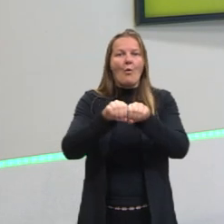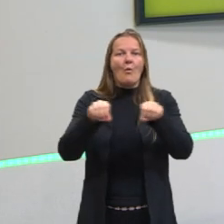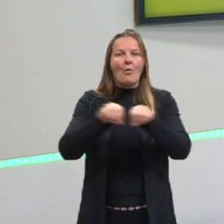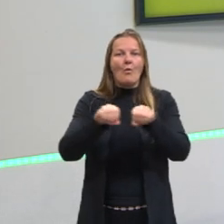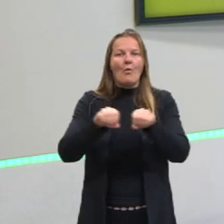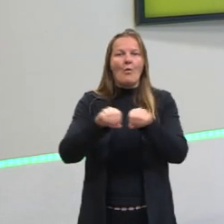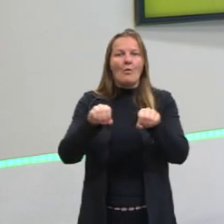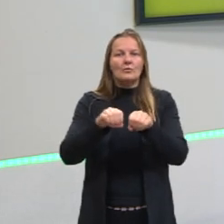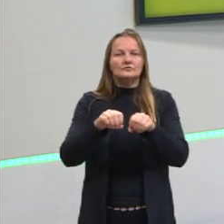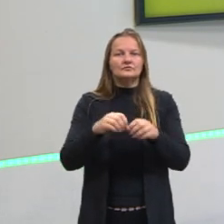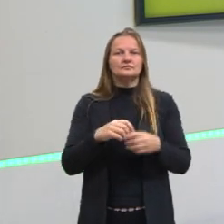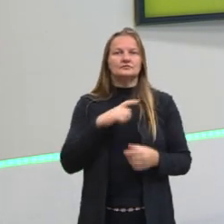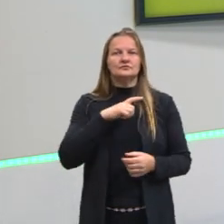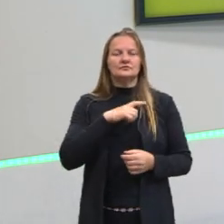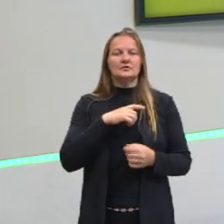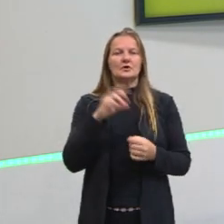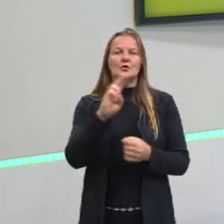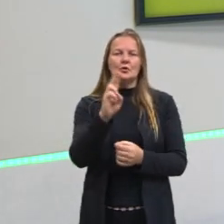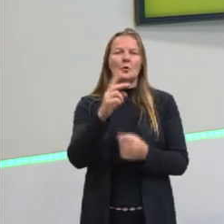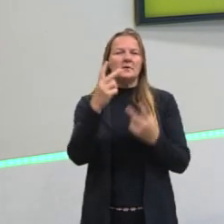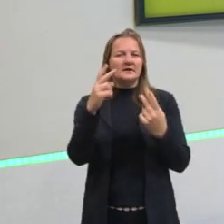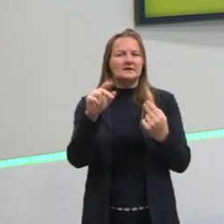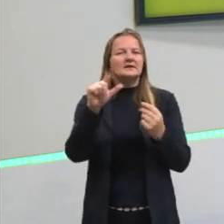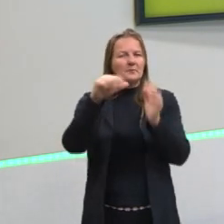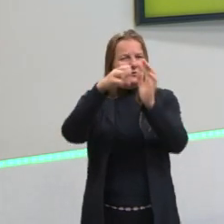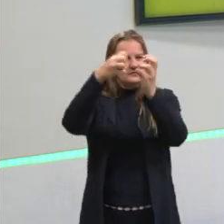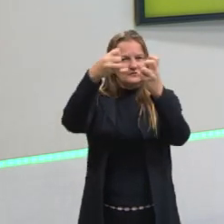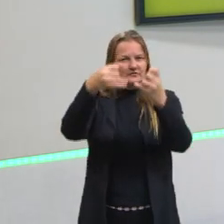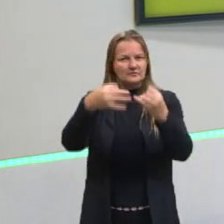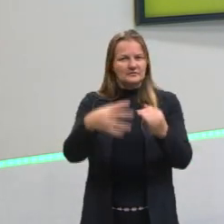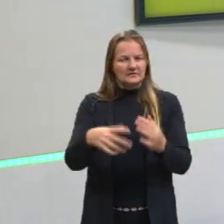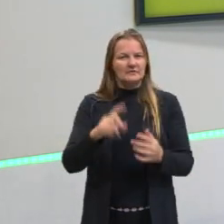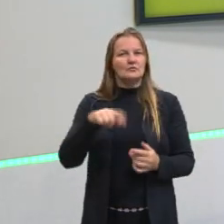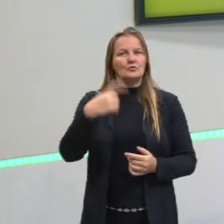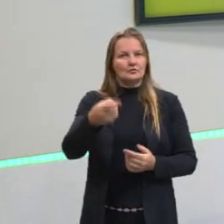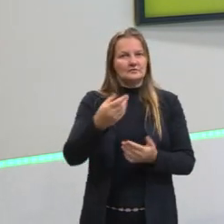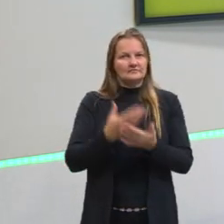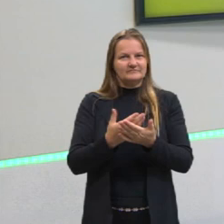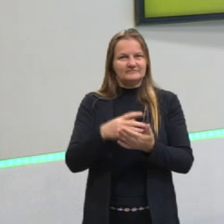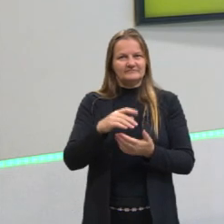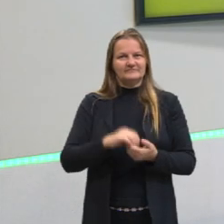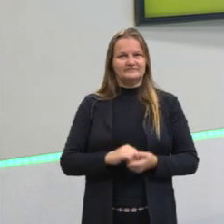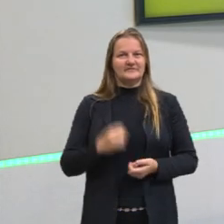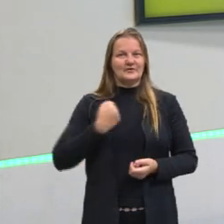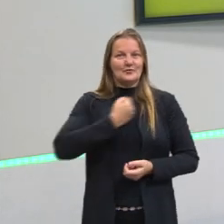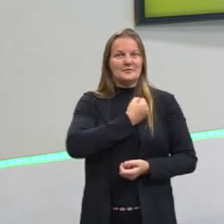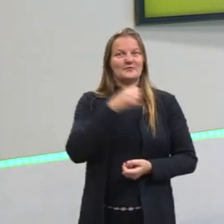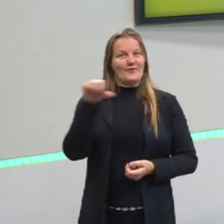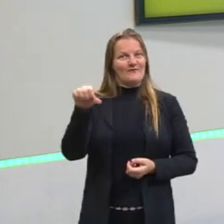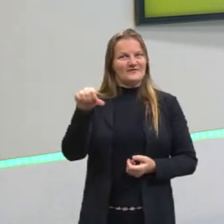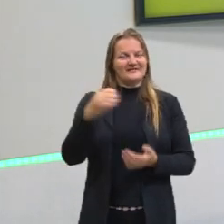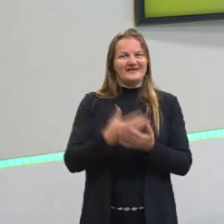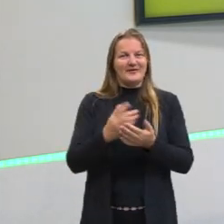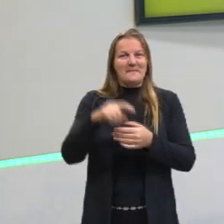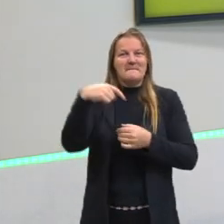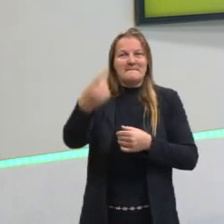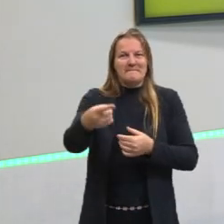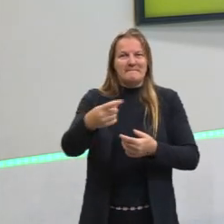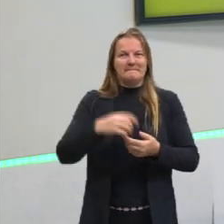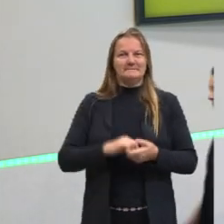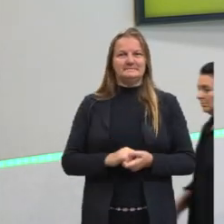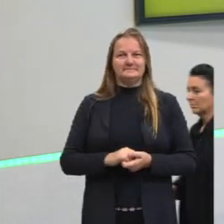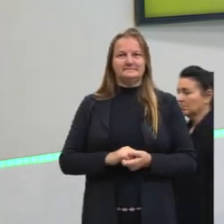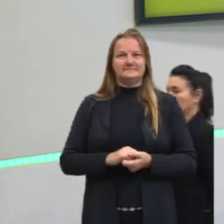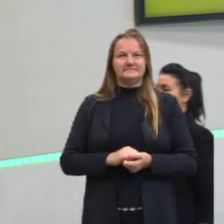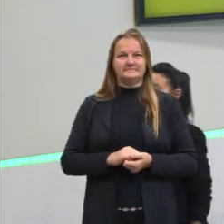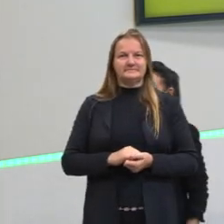falar que é os vertebrados, tá? Mas daí, nós vamos falar isso na aula de número 9, tá? Na próxima aula de número 9.